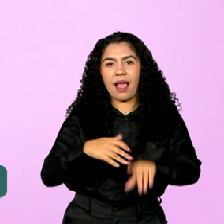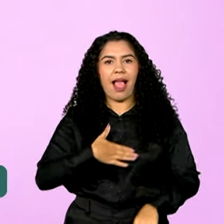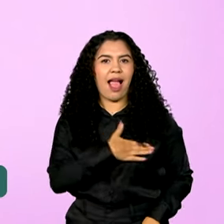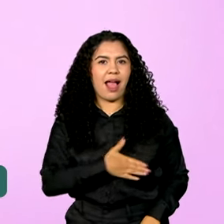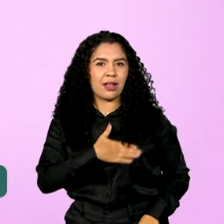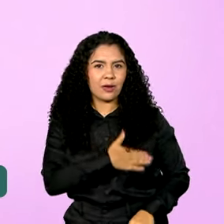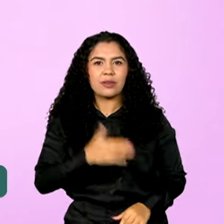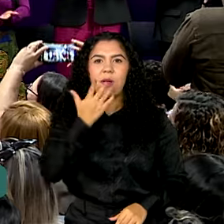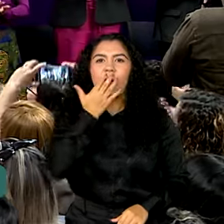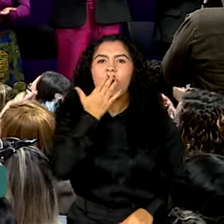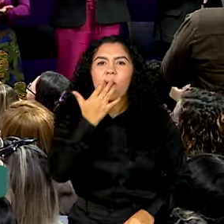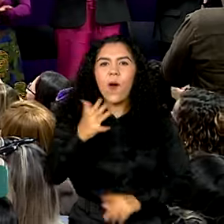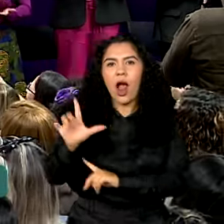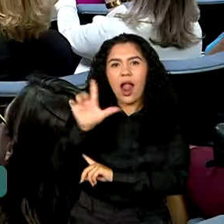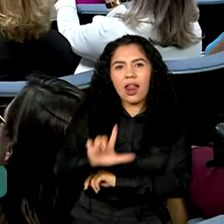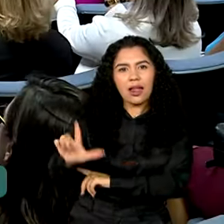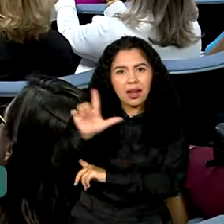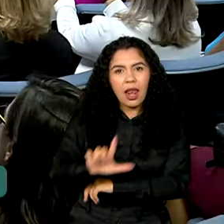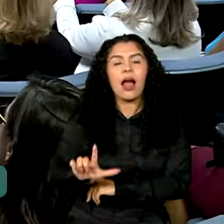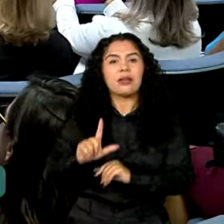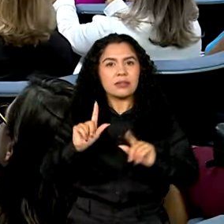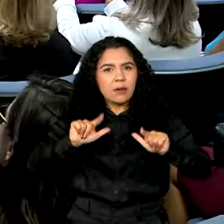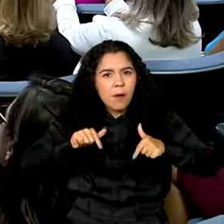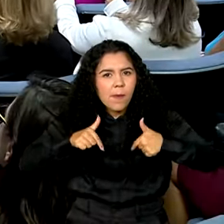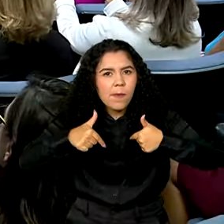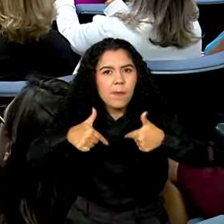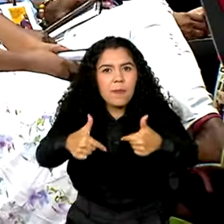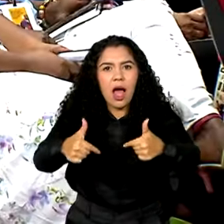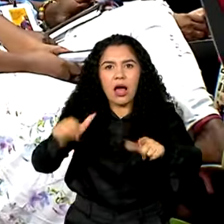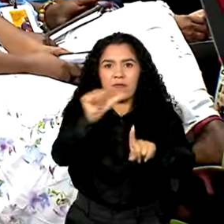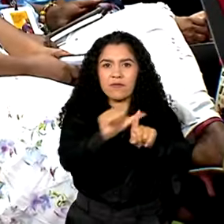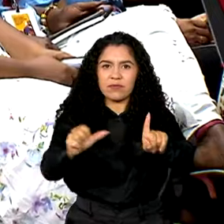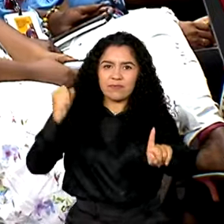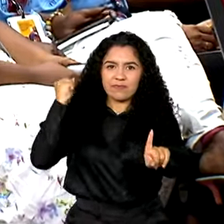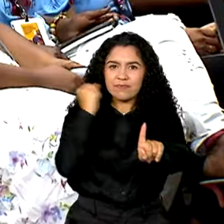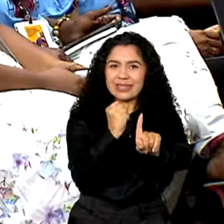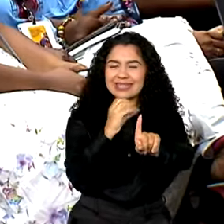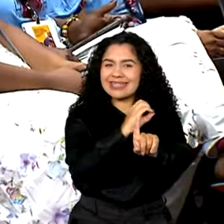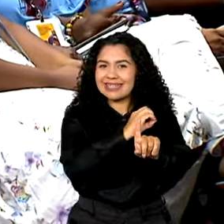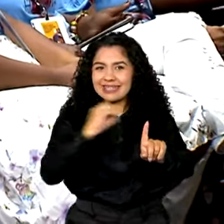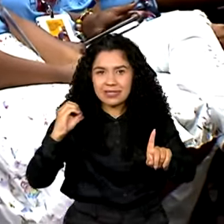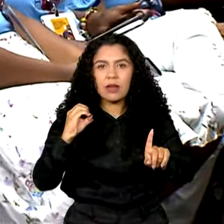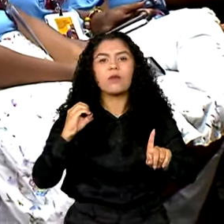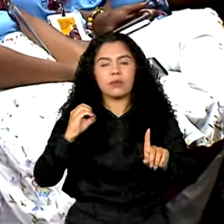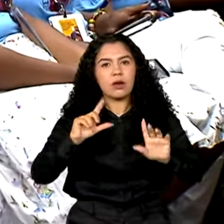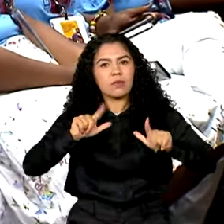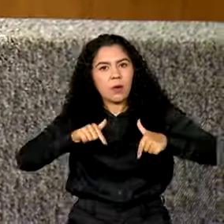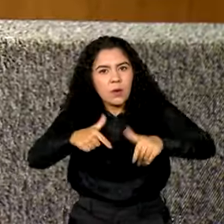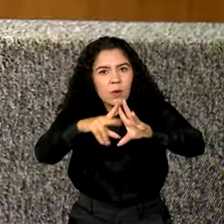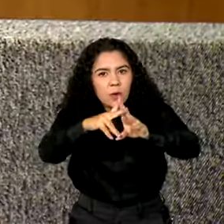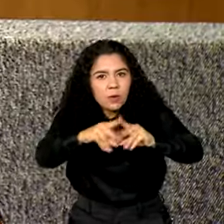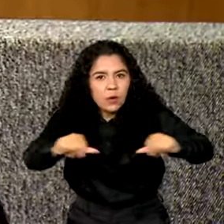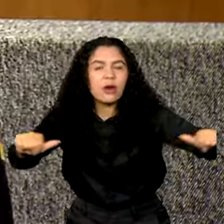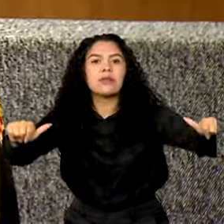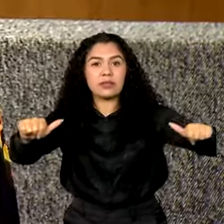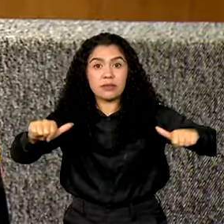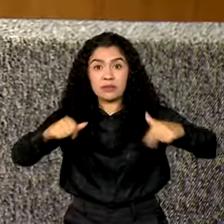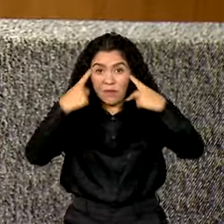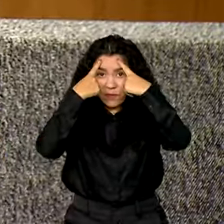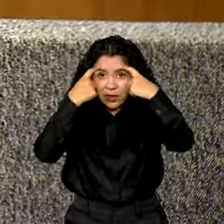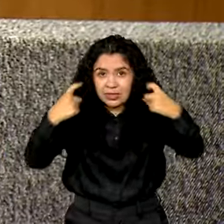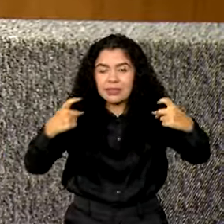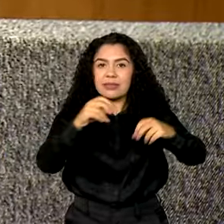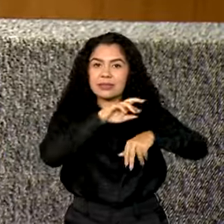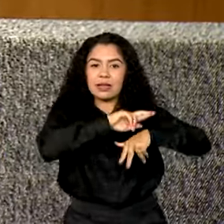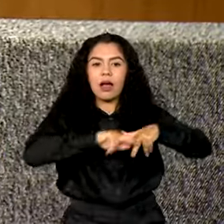tema Feminicídio Zero foi criada para fortalecer o apoio da sociedade no combate à violência de gênero. Em todo o país,